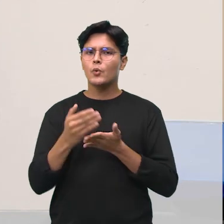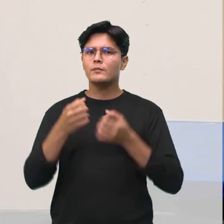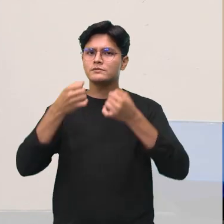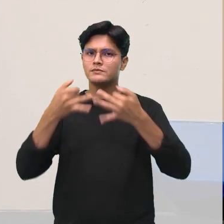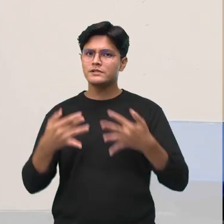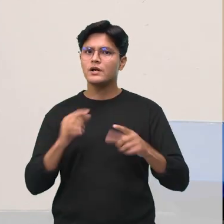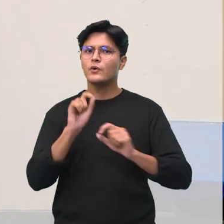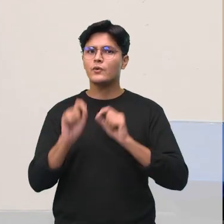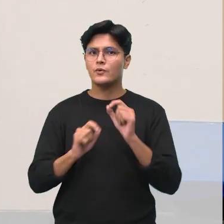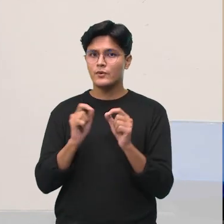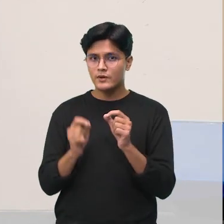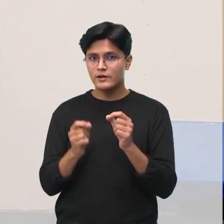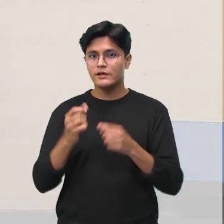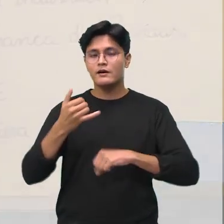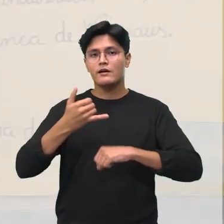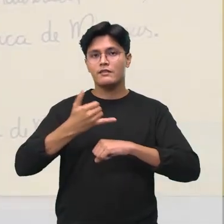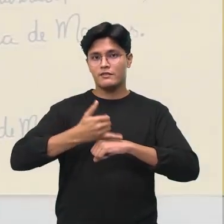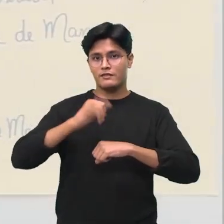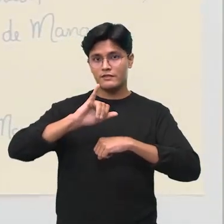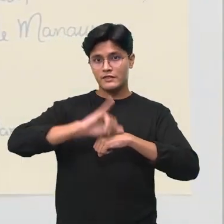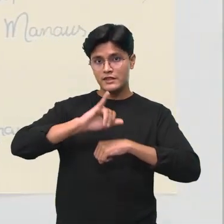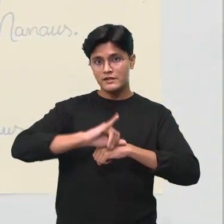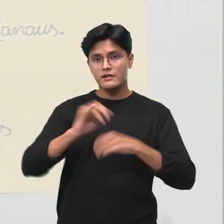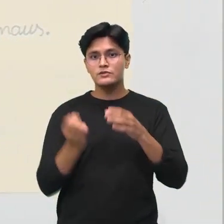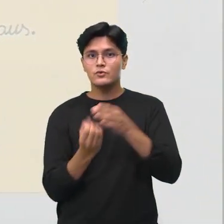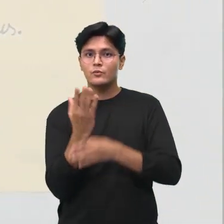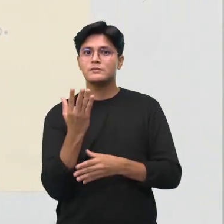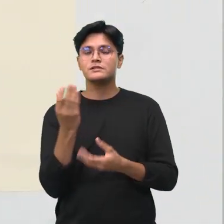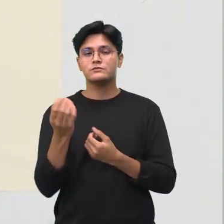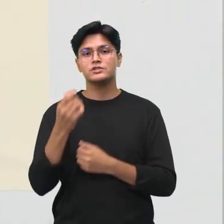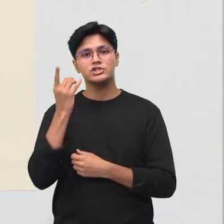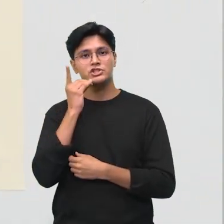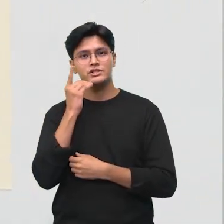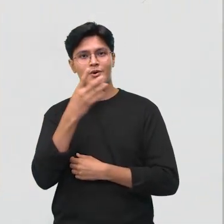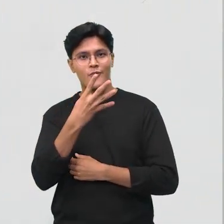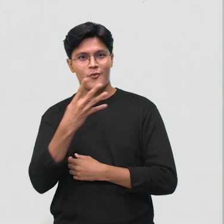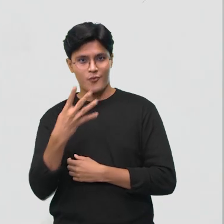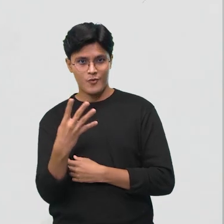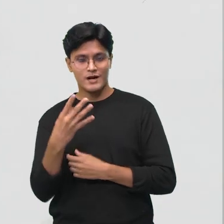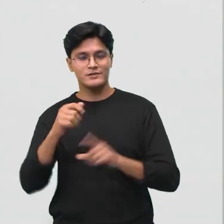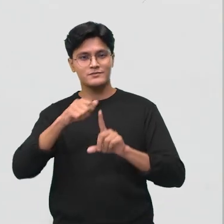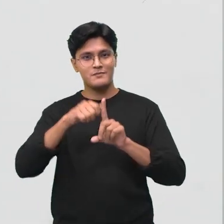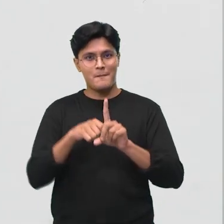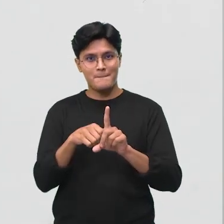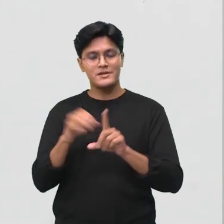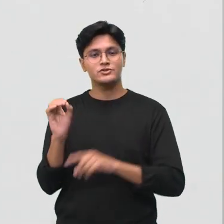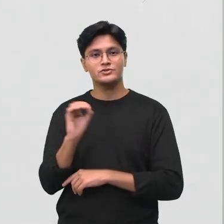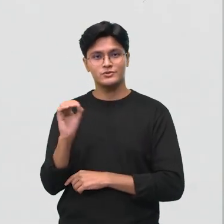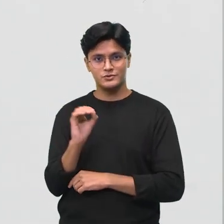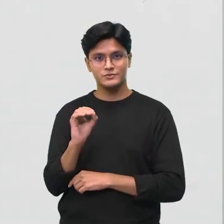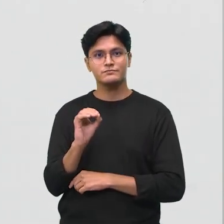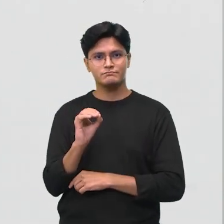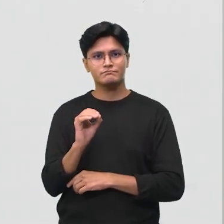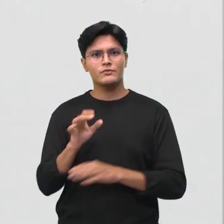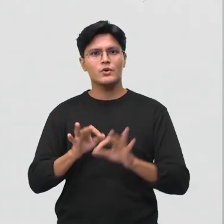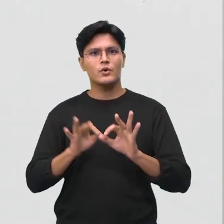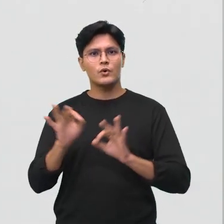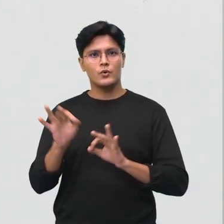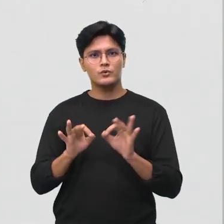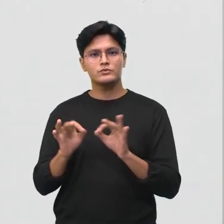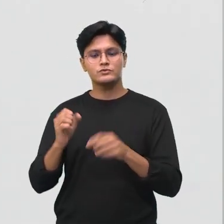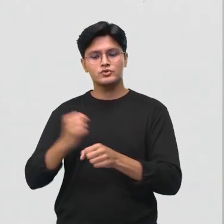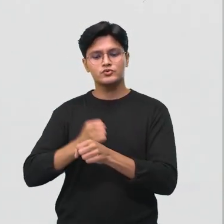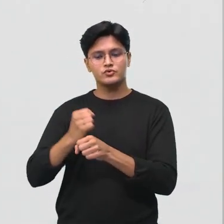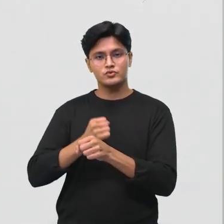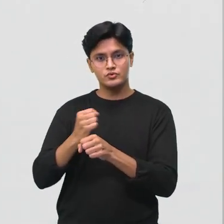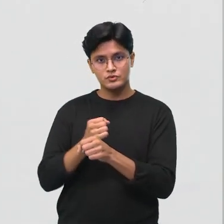fundada no dia 24 de outubro de 1669. Certo? Ela foi construída em torno do Forte